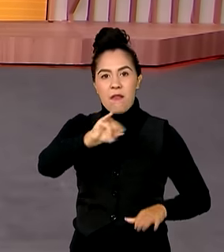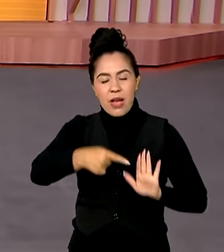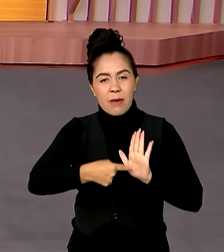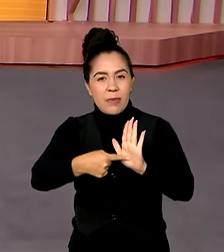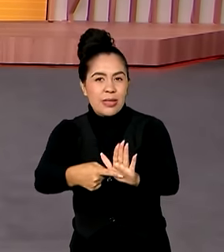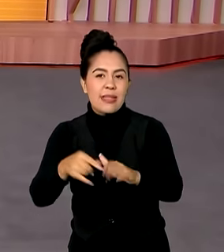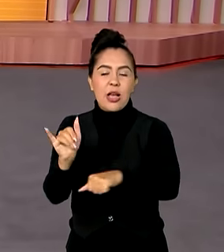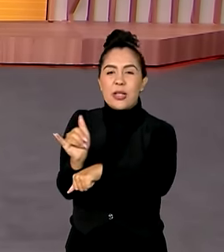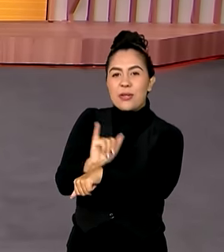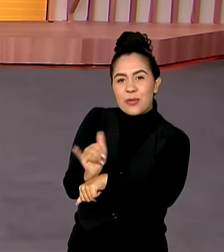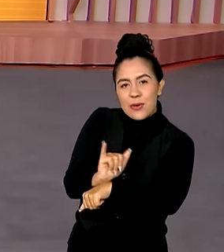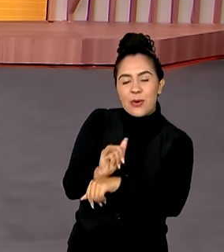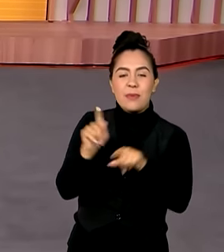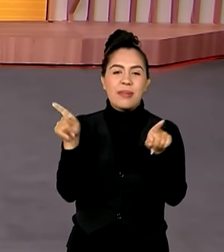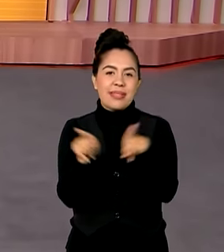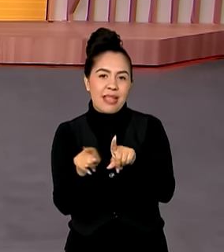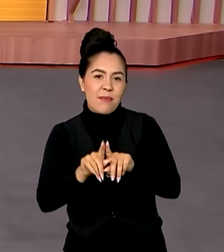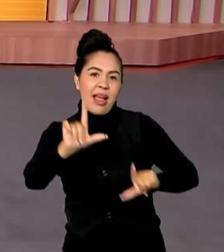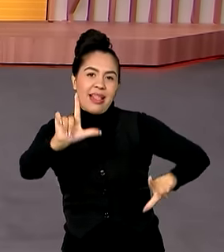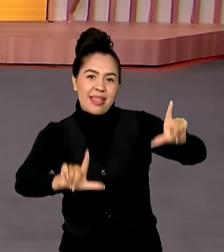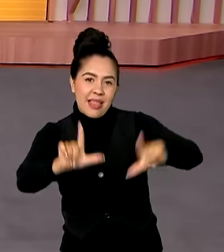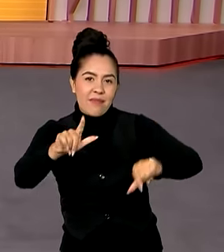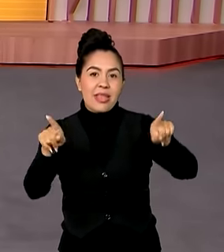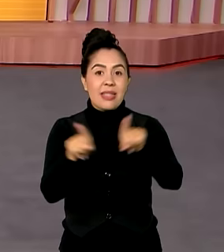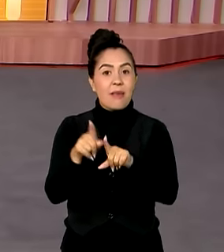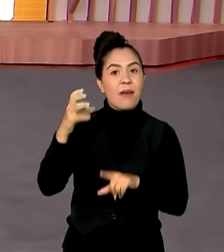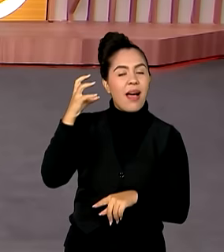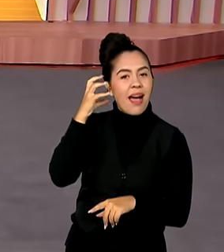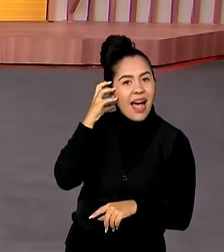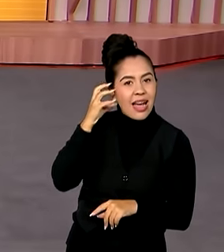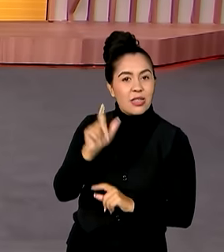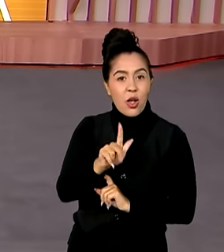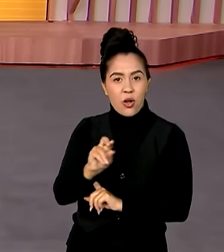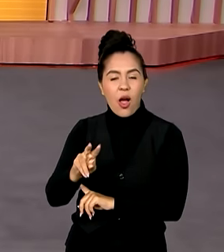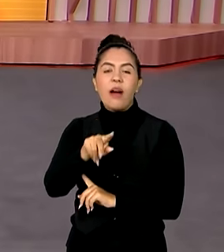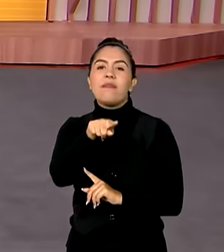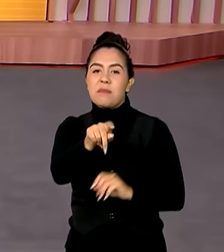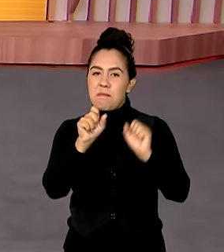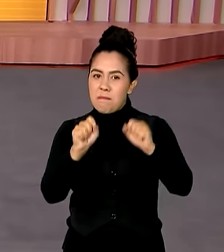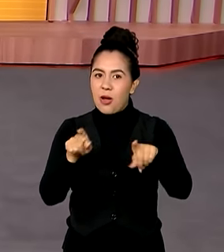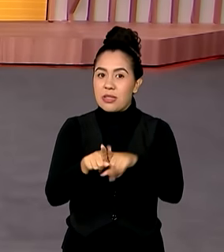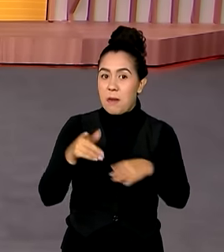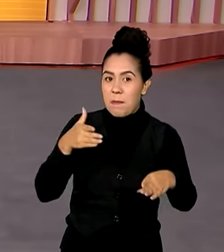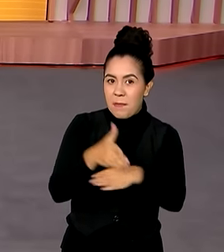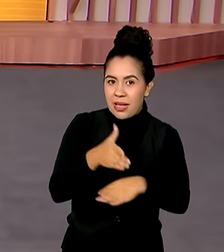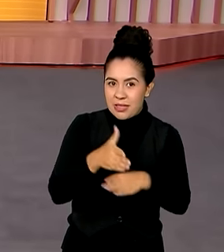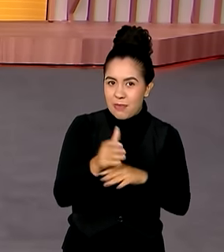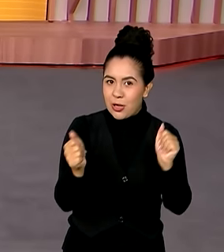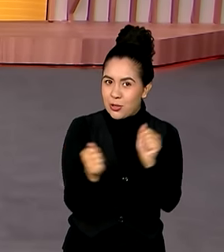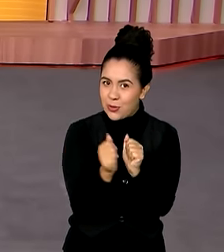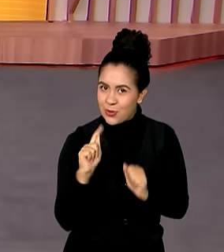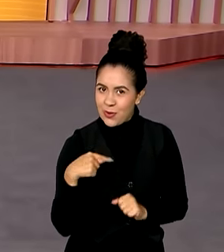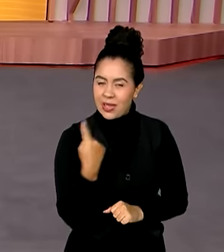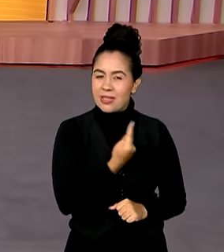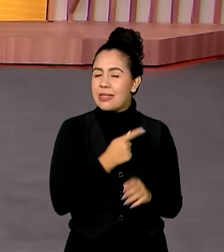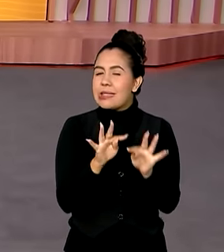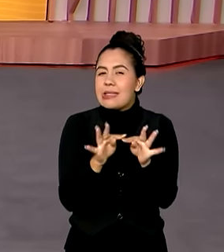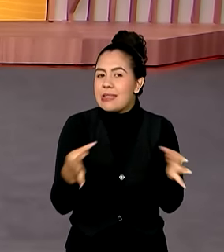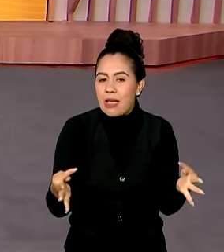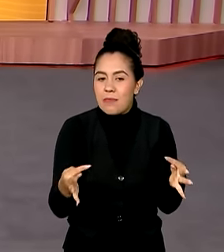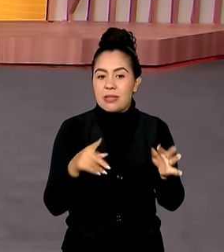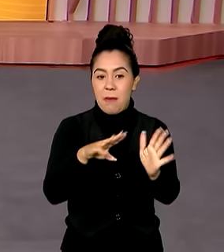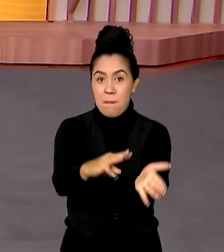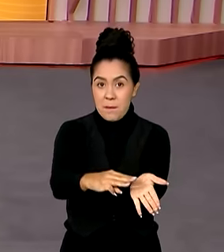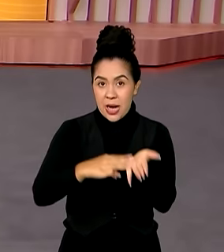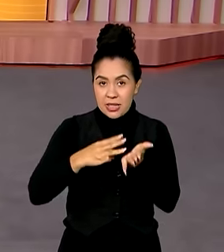no YouTube, do Canal Gov e na Rádio Gov. E você também pode participar dessa comemoração com a gente. É só mandar uma mensagem de